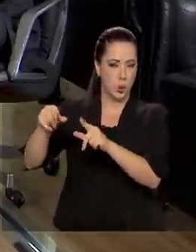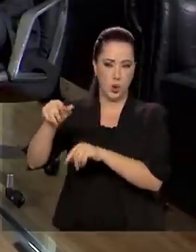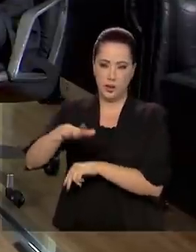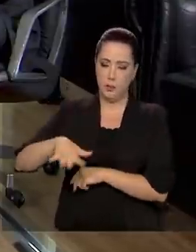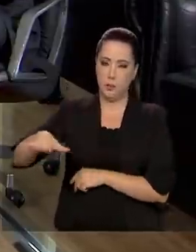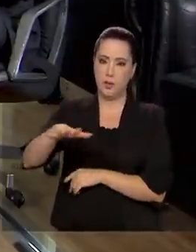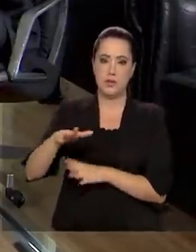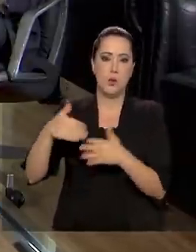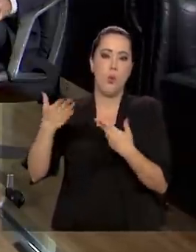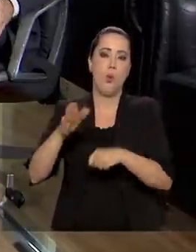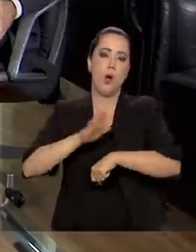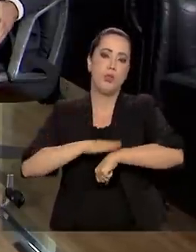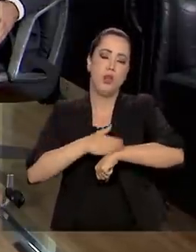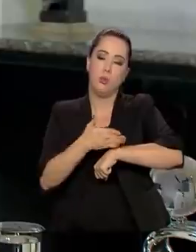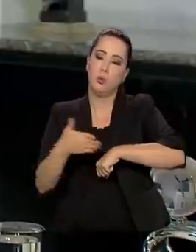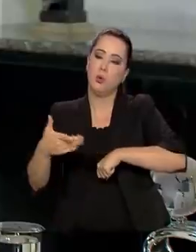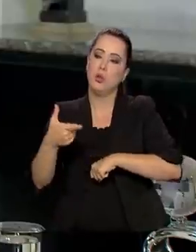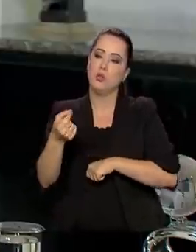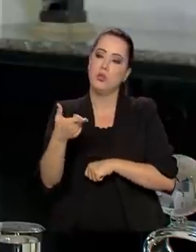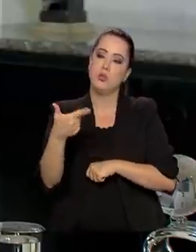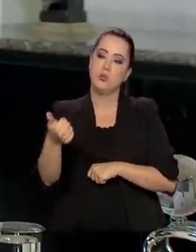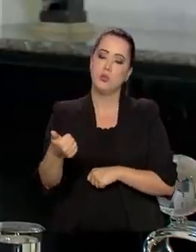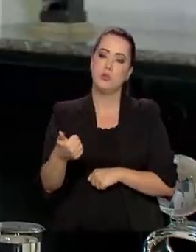ter já uma ideia disso, ministro?